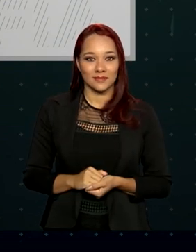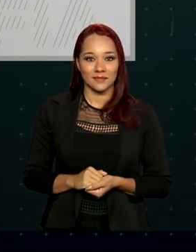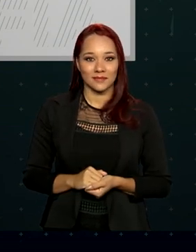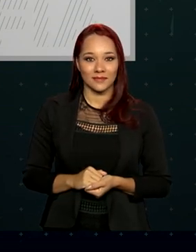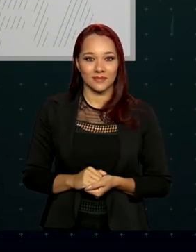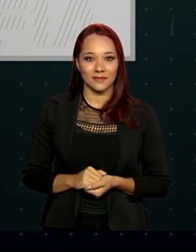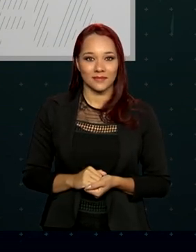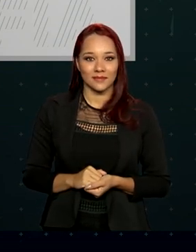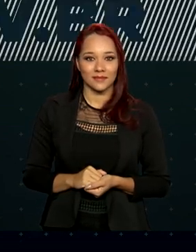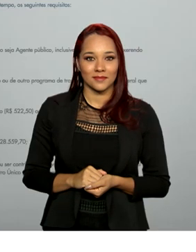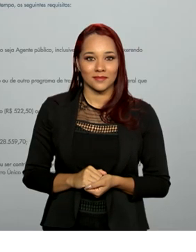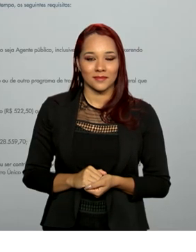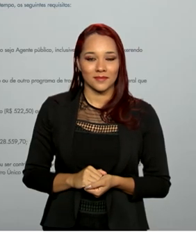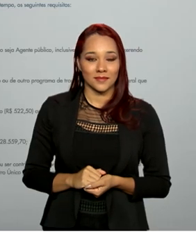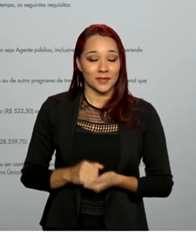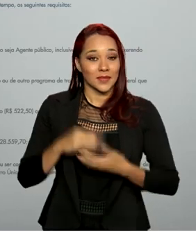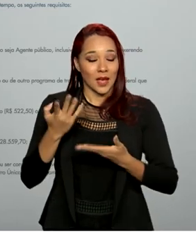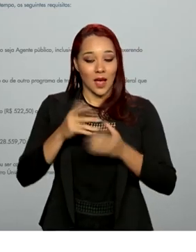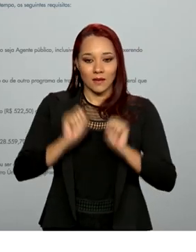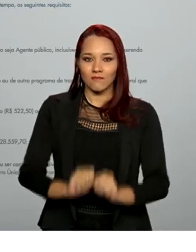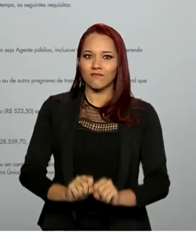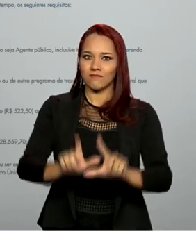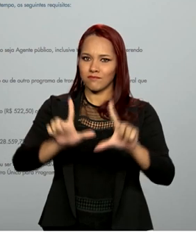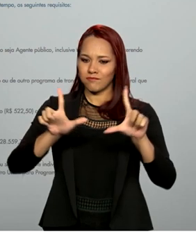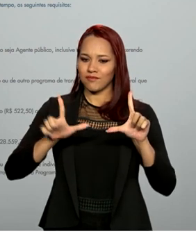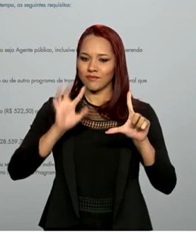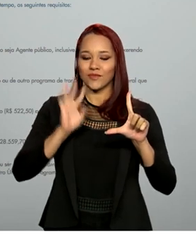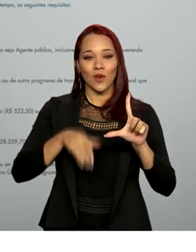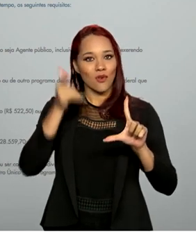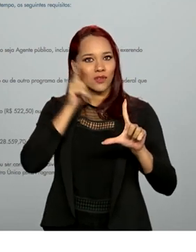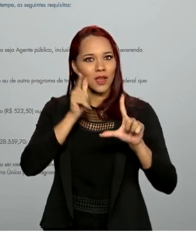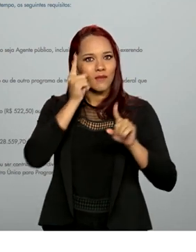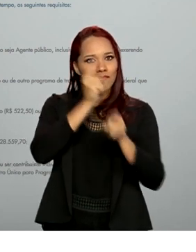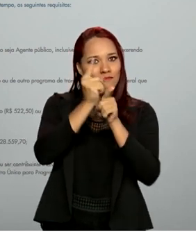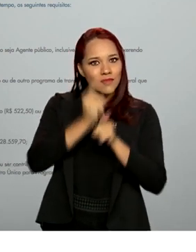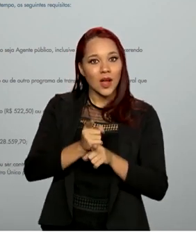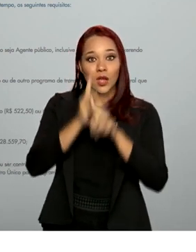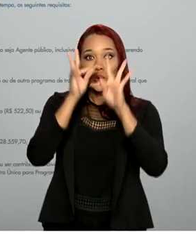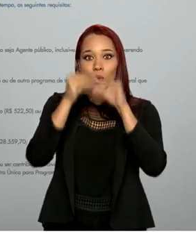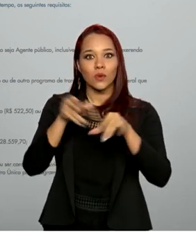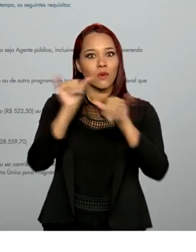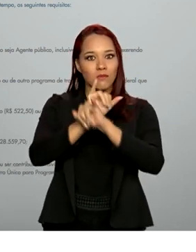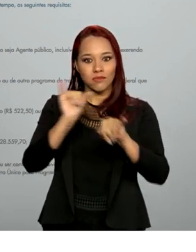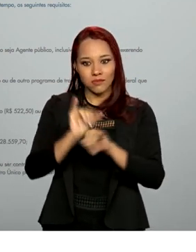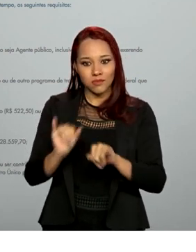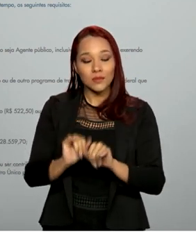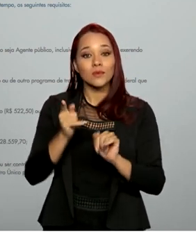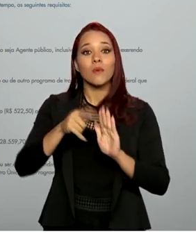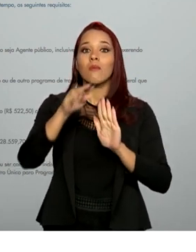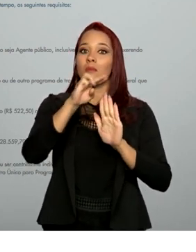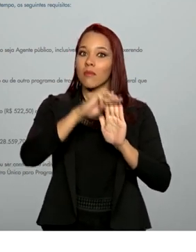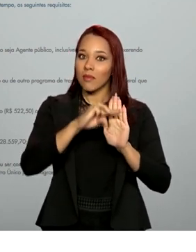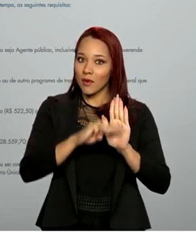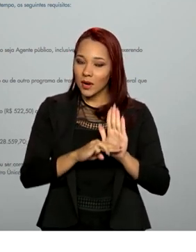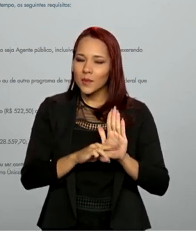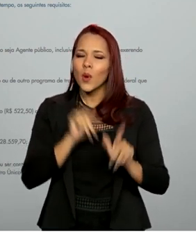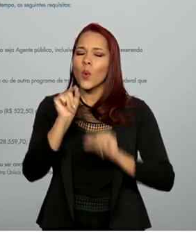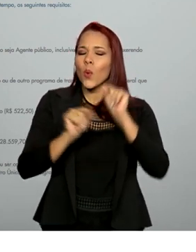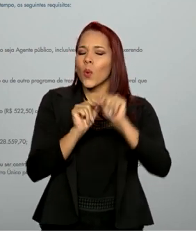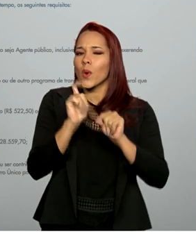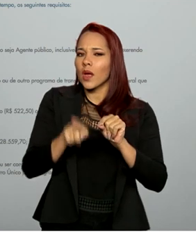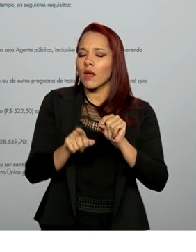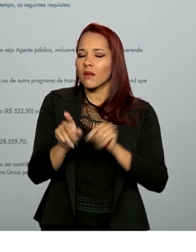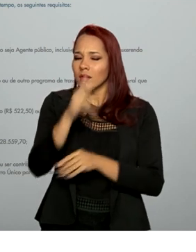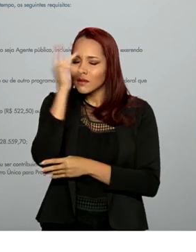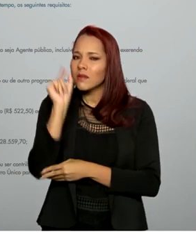.br. Na página inicial, você já encontra todas as informações sobre o programa, o que é e